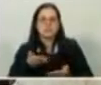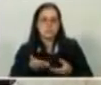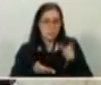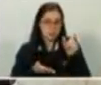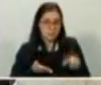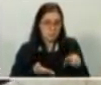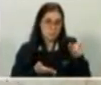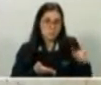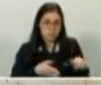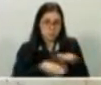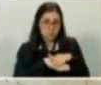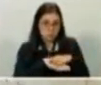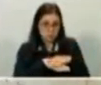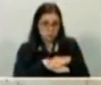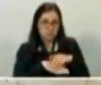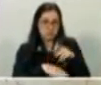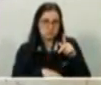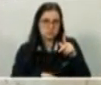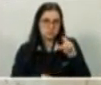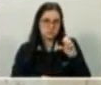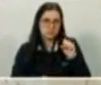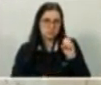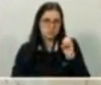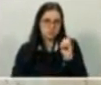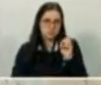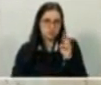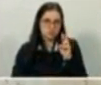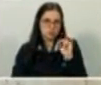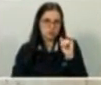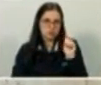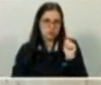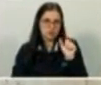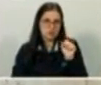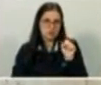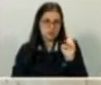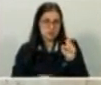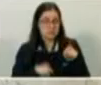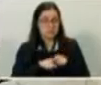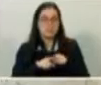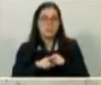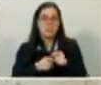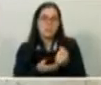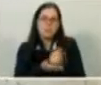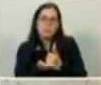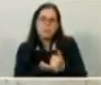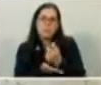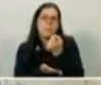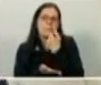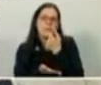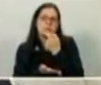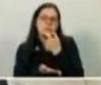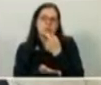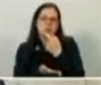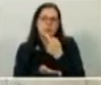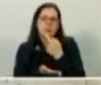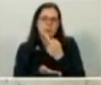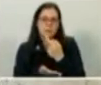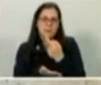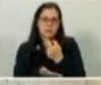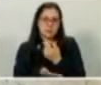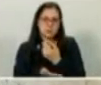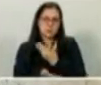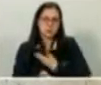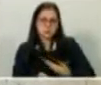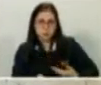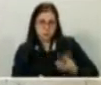paciente com psoríase. instituiu também, além disso, medicamentos que não haviam na rede, foram colocados na rede